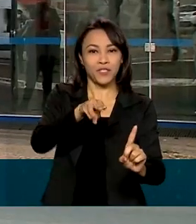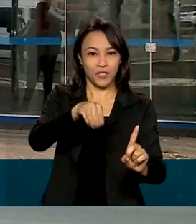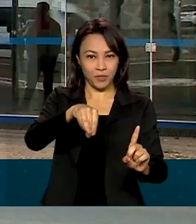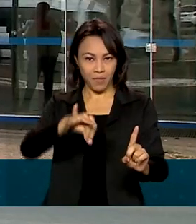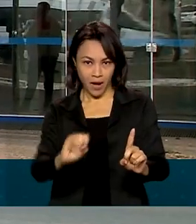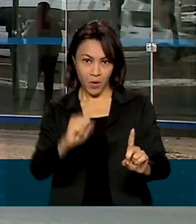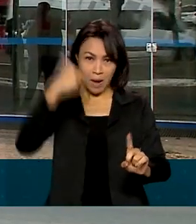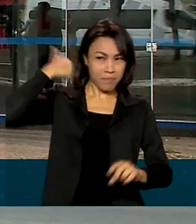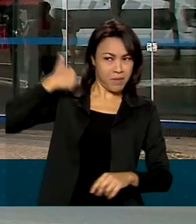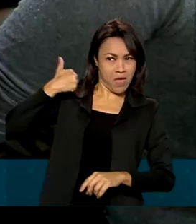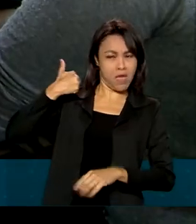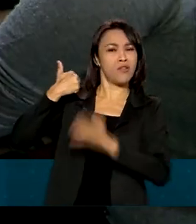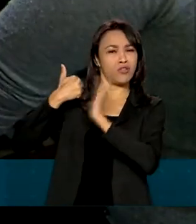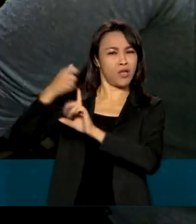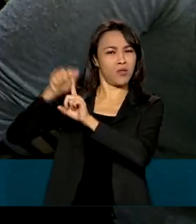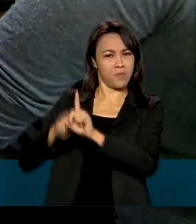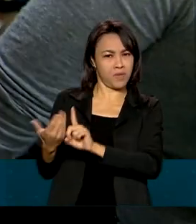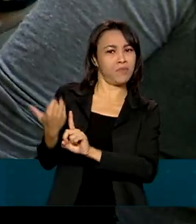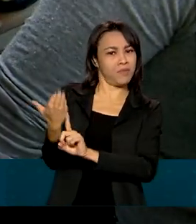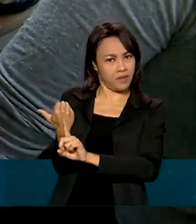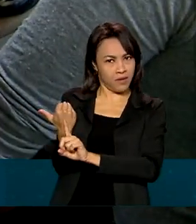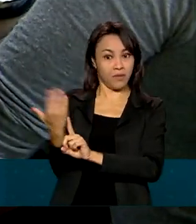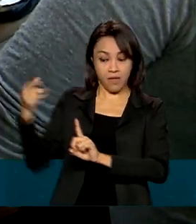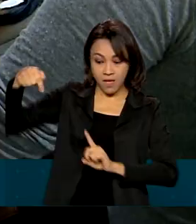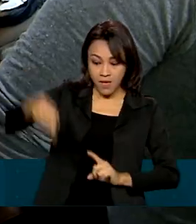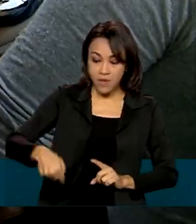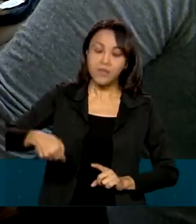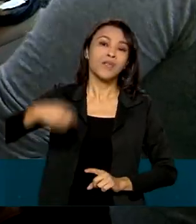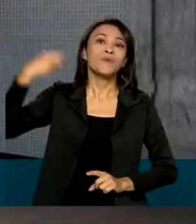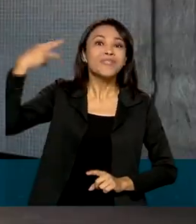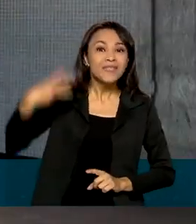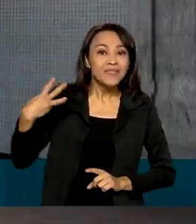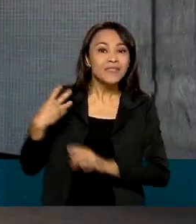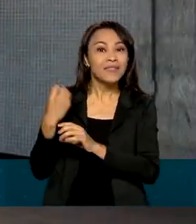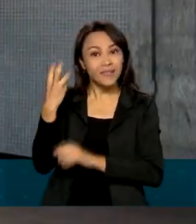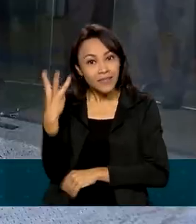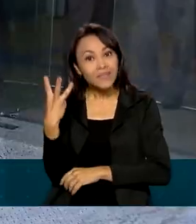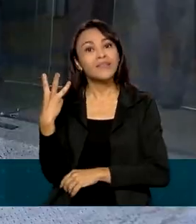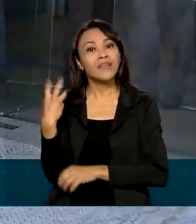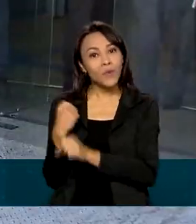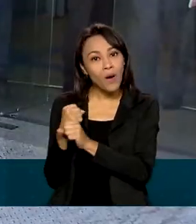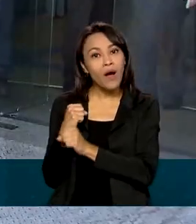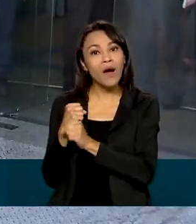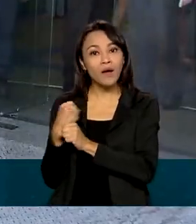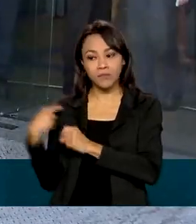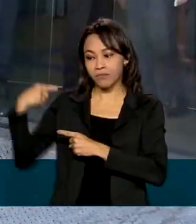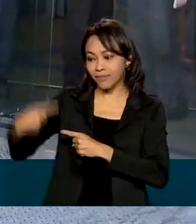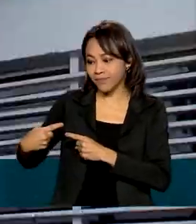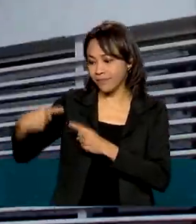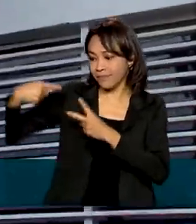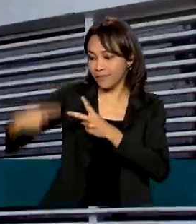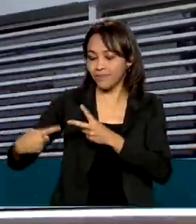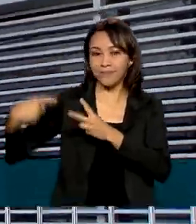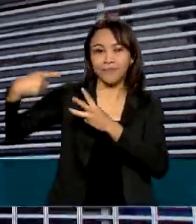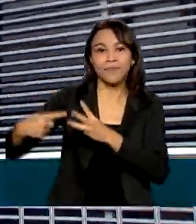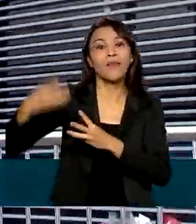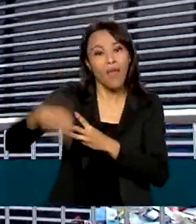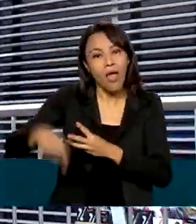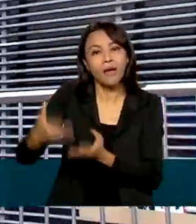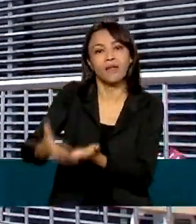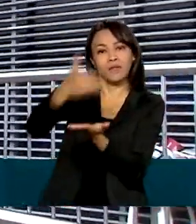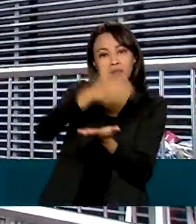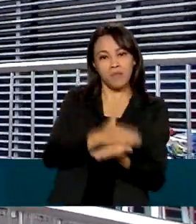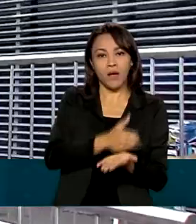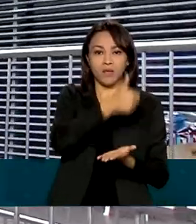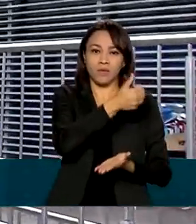parcela foi paga no mês passado. Este é o terceiro ano consecutivo em os pagamentos do 13º são antecipados para